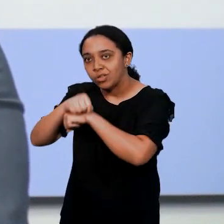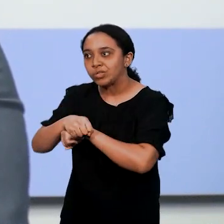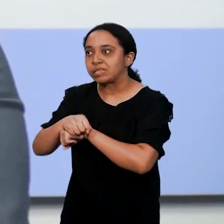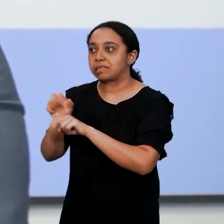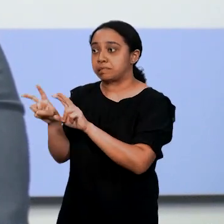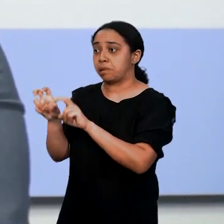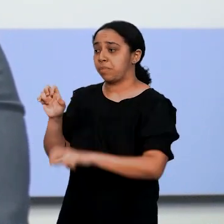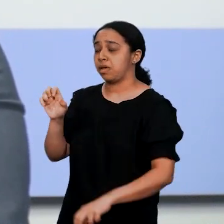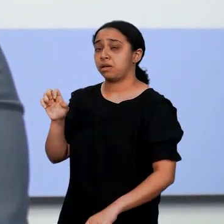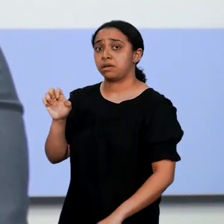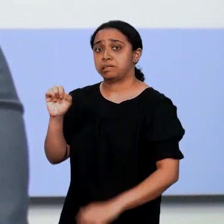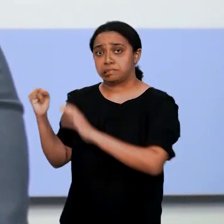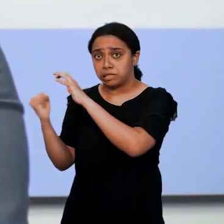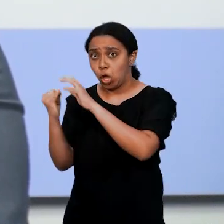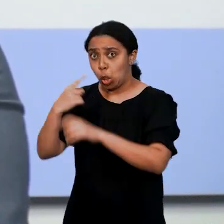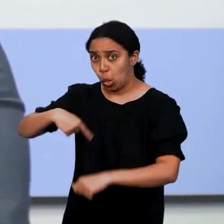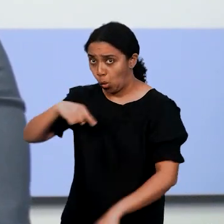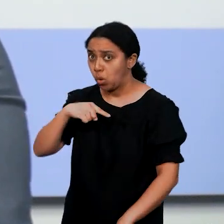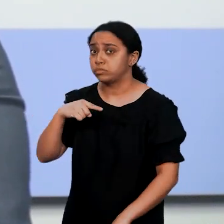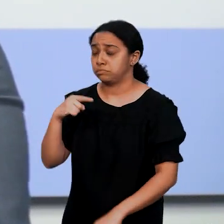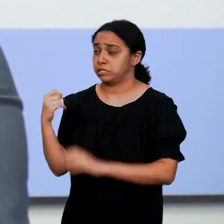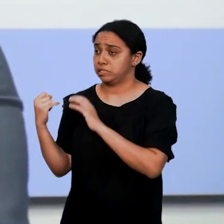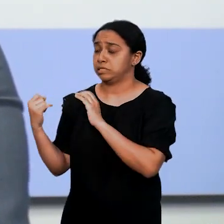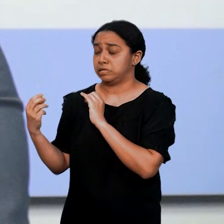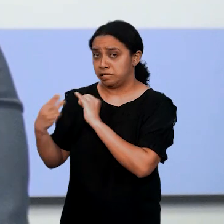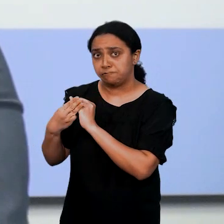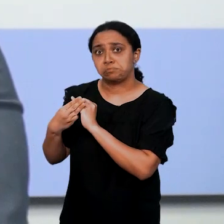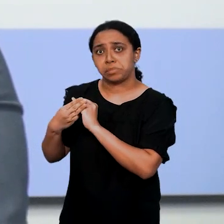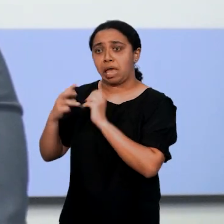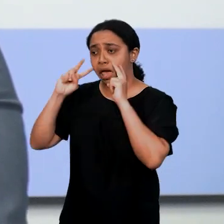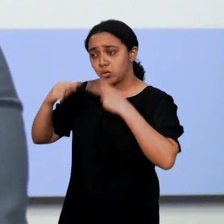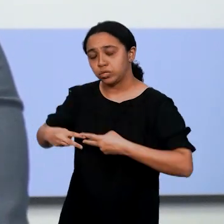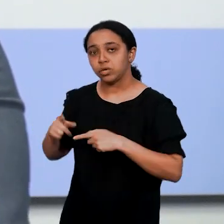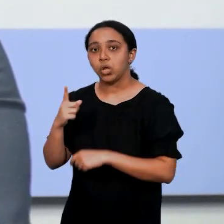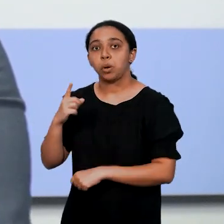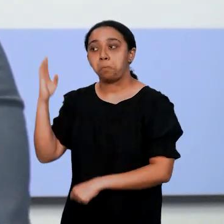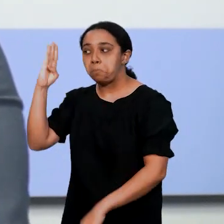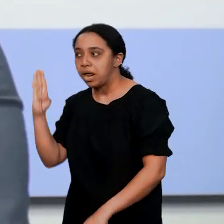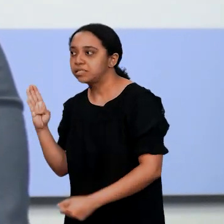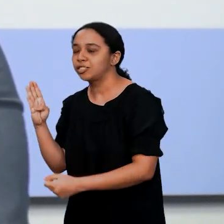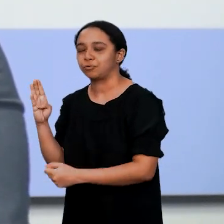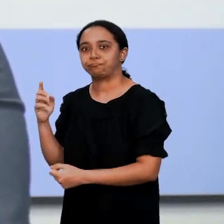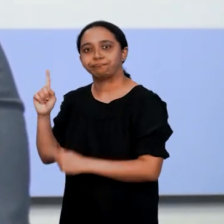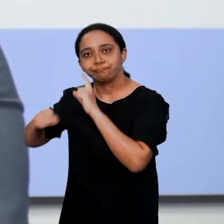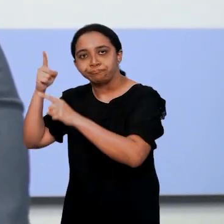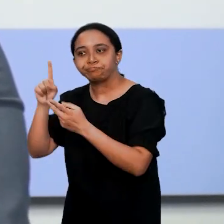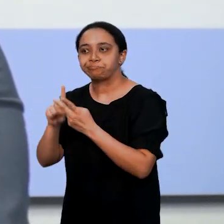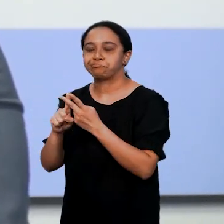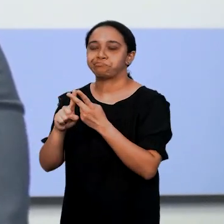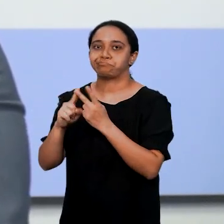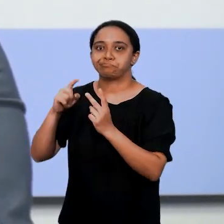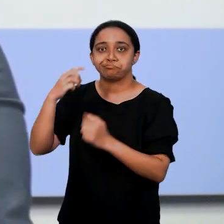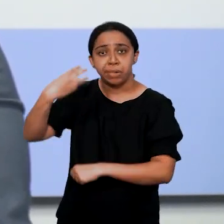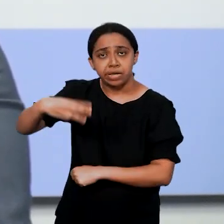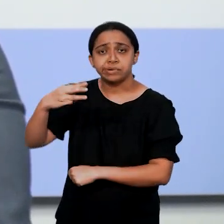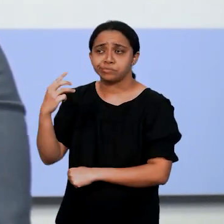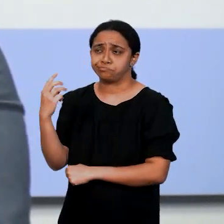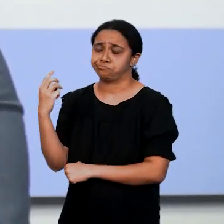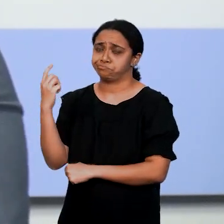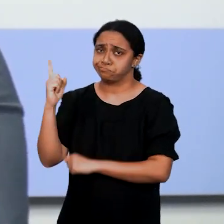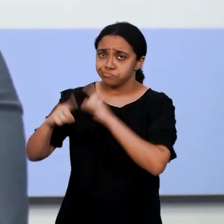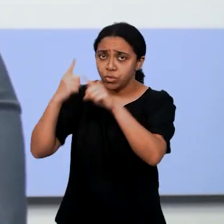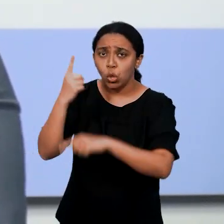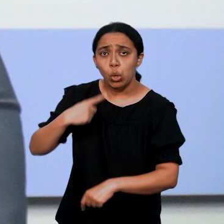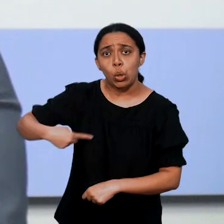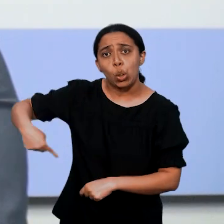graduação com o item da internacionalização, então, nós ganhamos muito com isso, ganha o Maranhão, ganha o país, porque o mundo vive hoje um